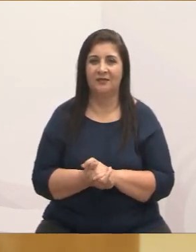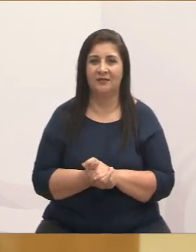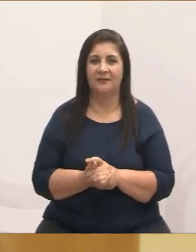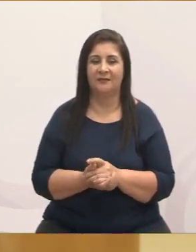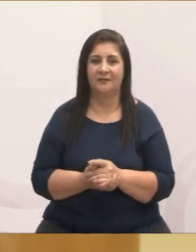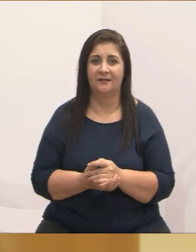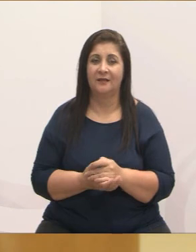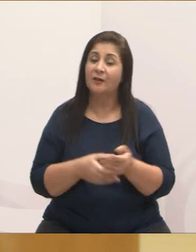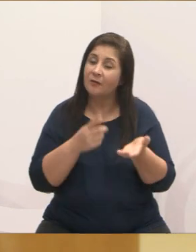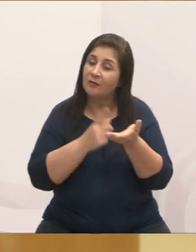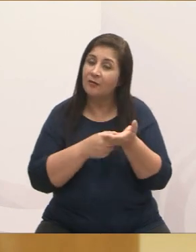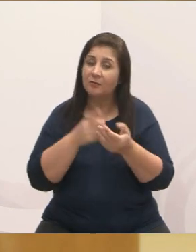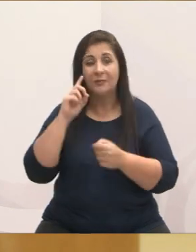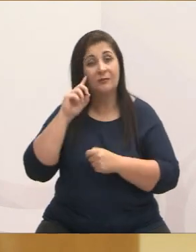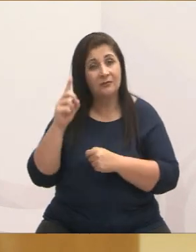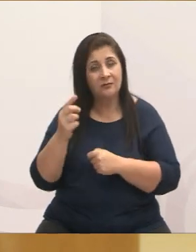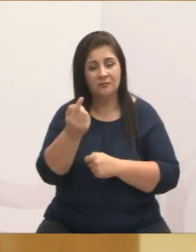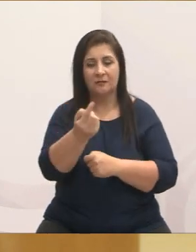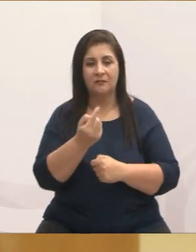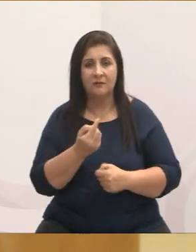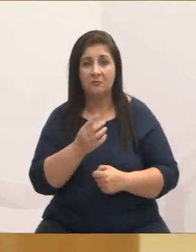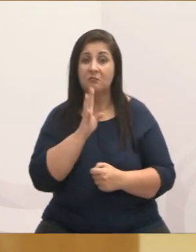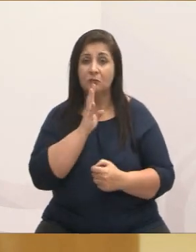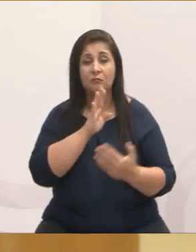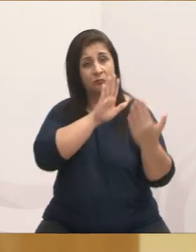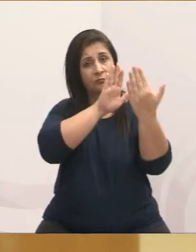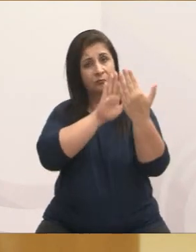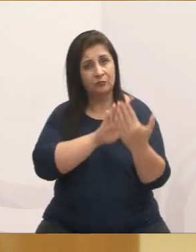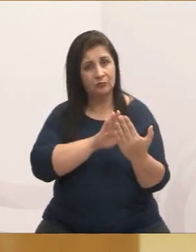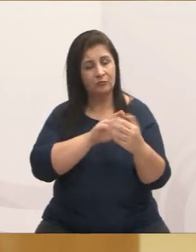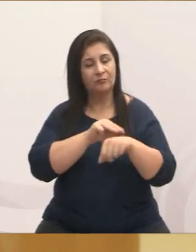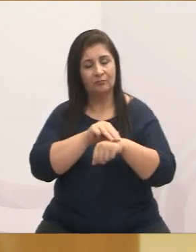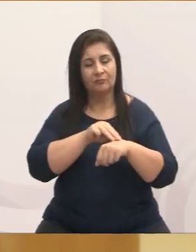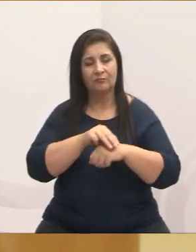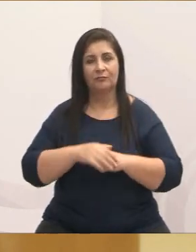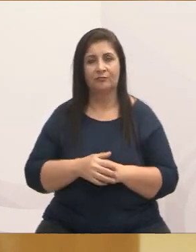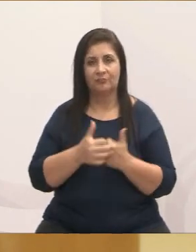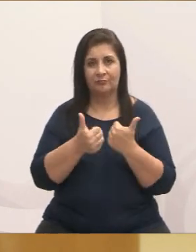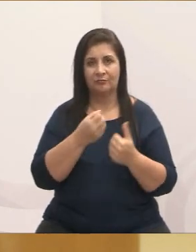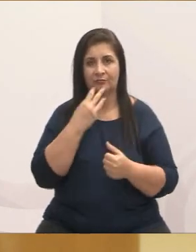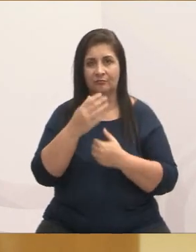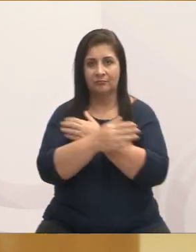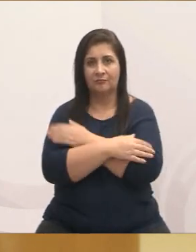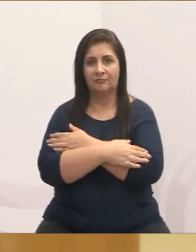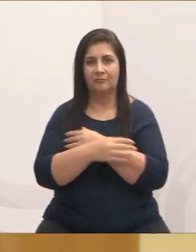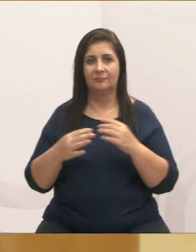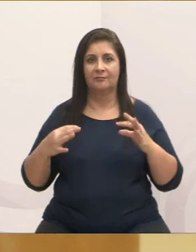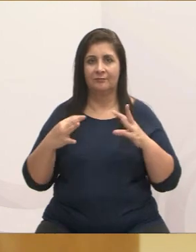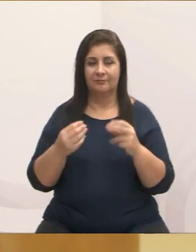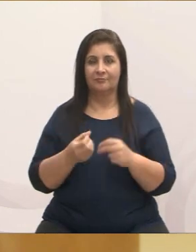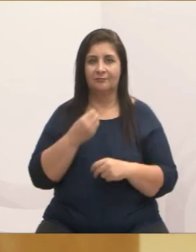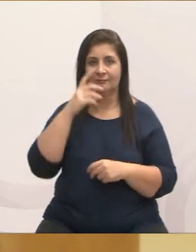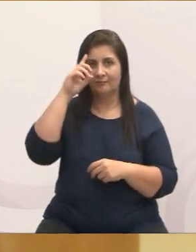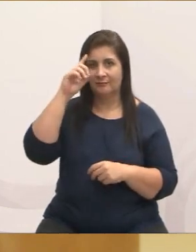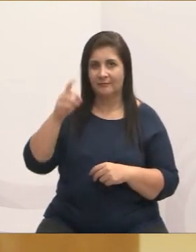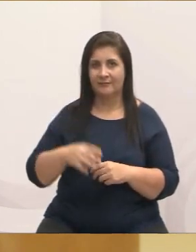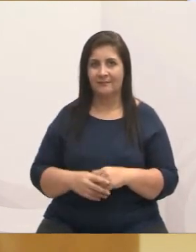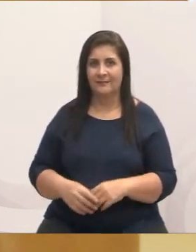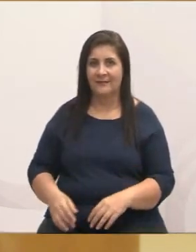você marca um dia, toma um café comigo, fica me conhecendo pessoalmente e tira suas dúvidas, tá bom? Um abraço para vocês e um bom dia. Obrigada.